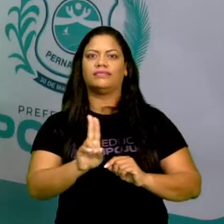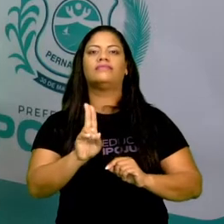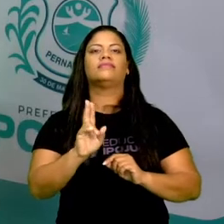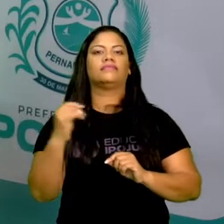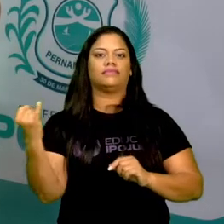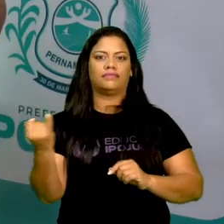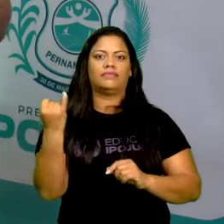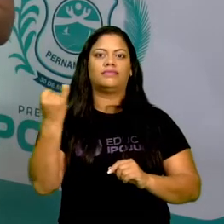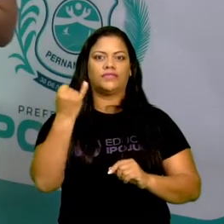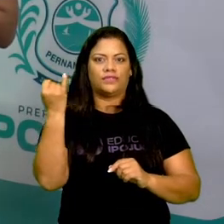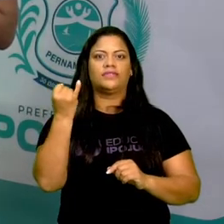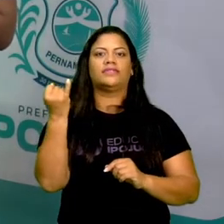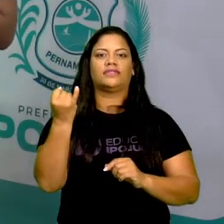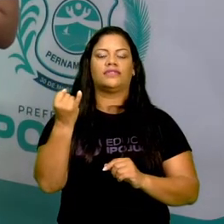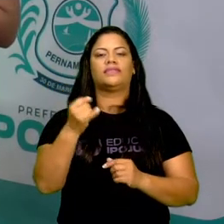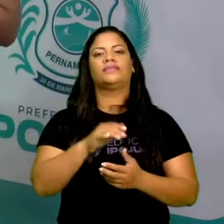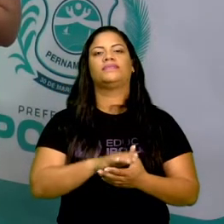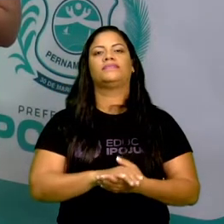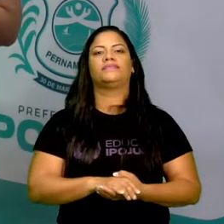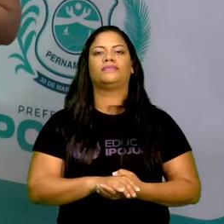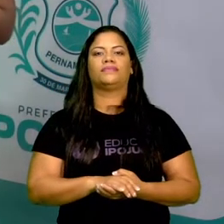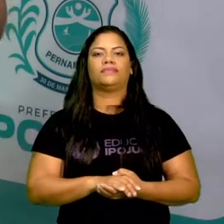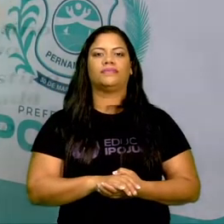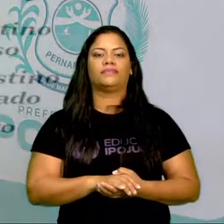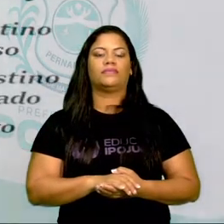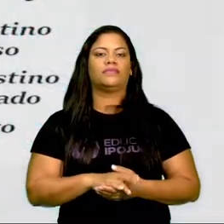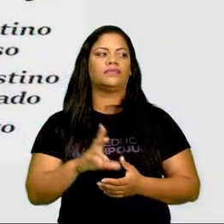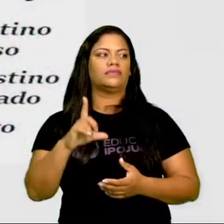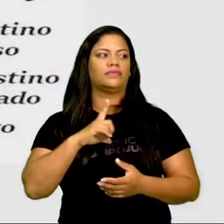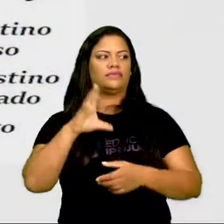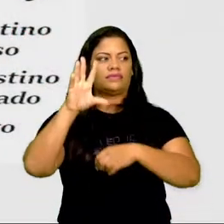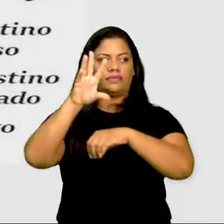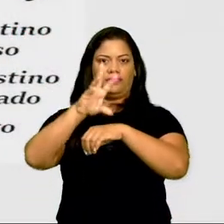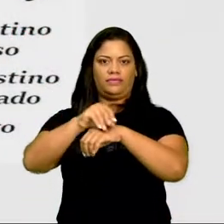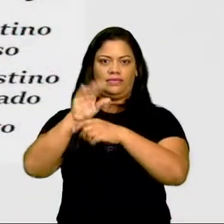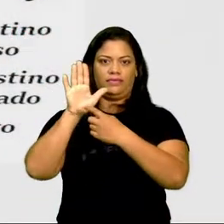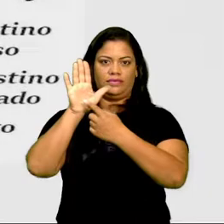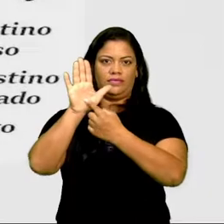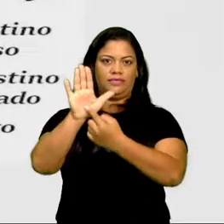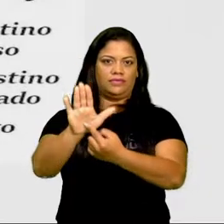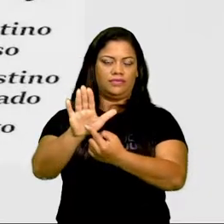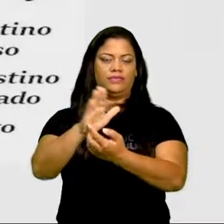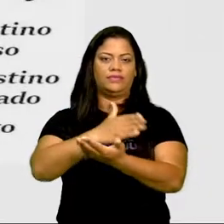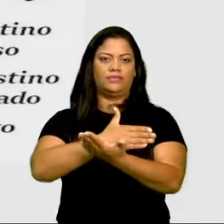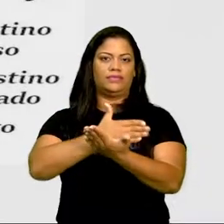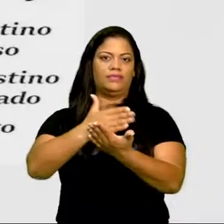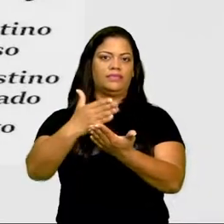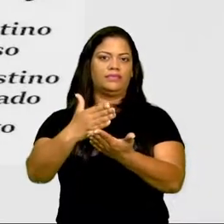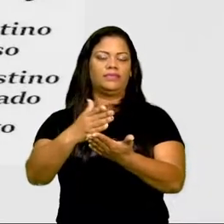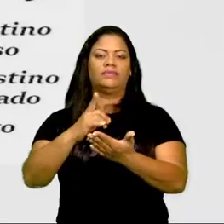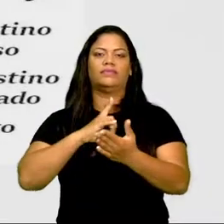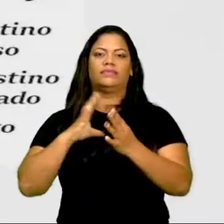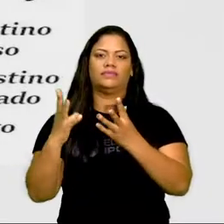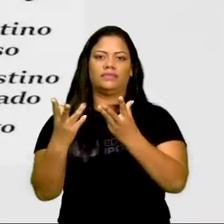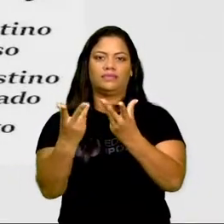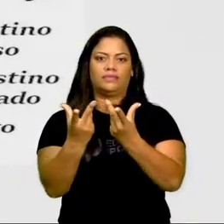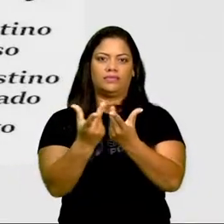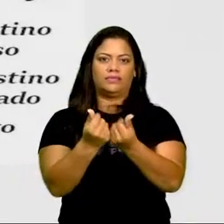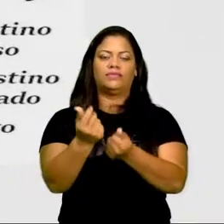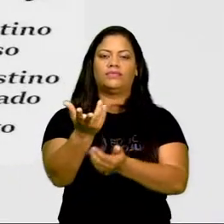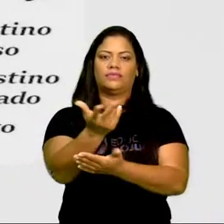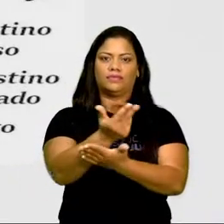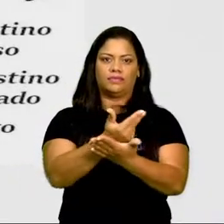processo da mastigação. Aqui a gente tem aquela foto que a tia mostrou, né? No início, onde tem todos os órgãos